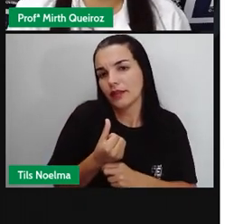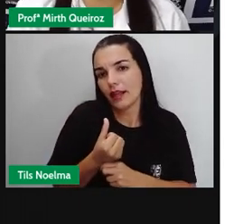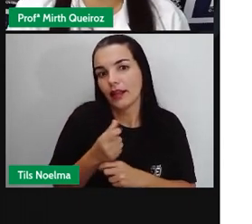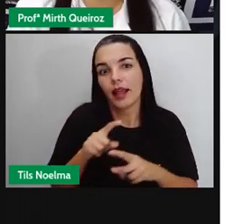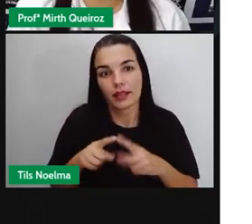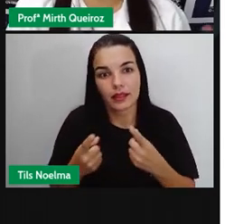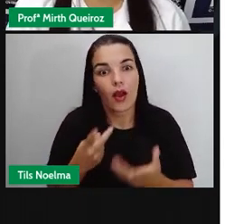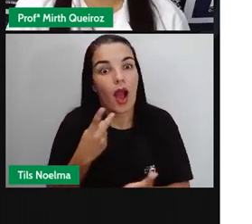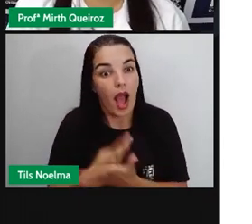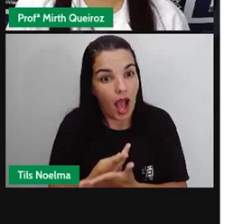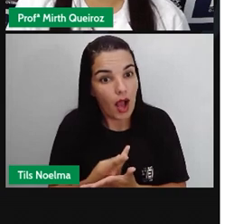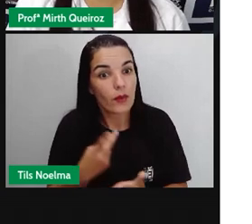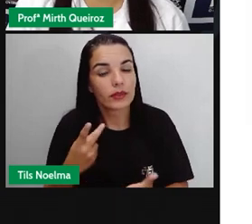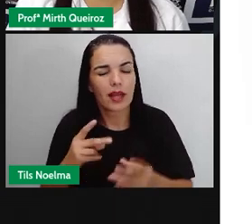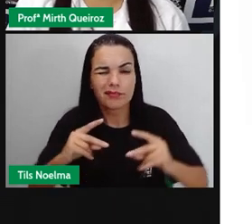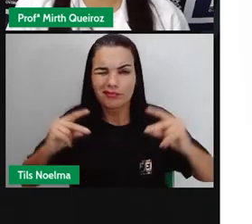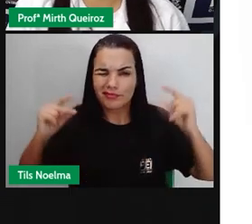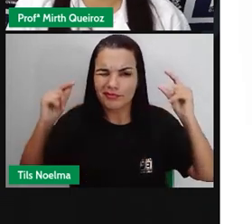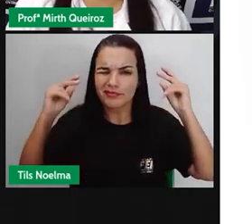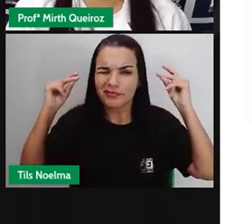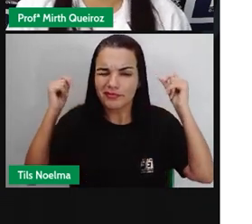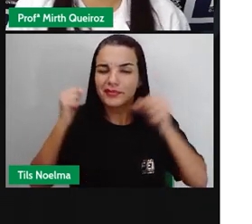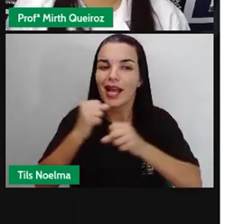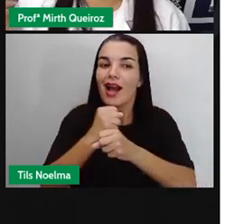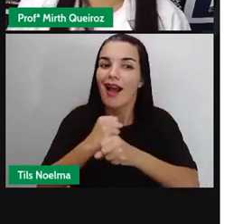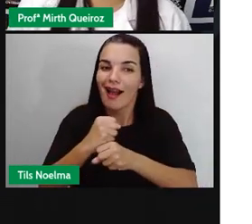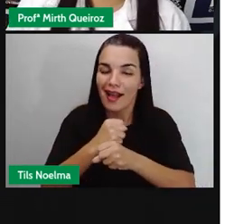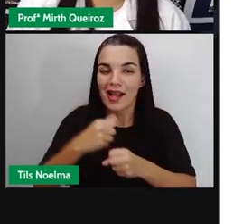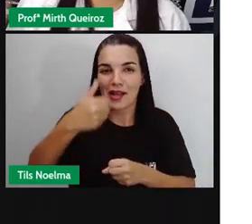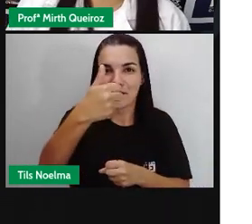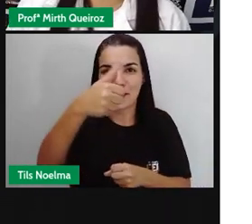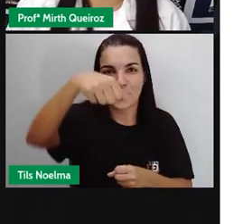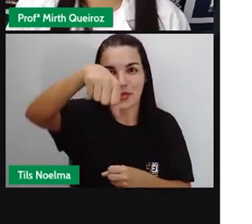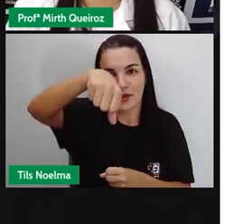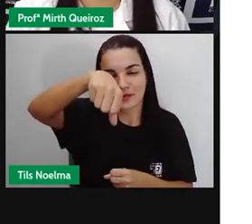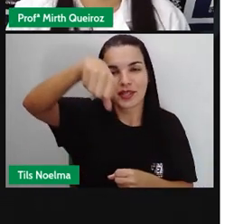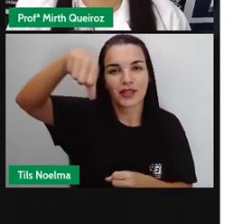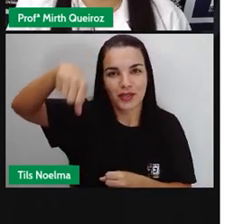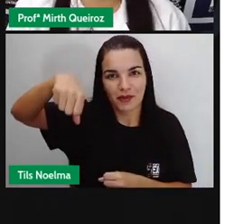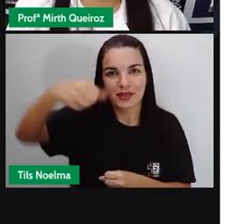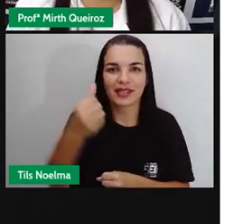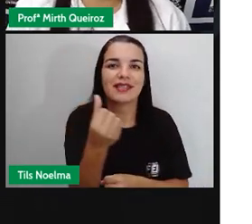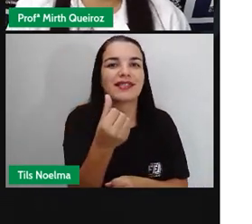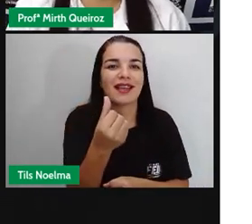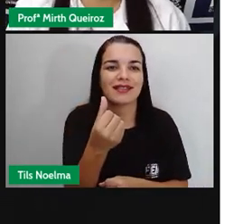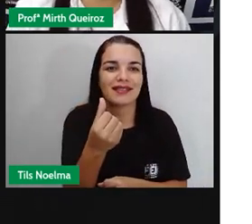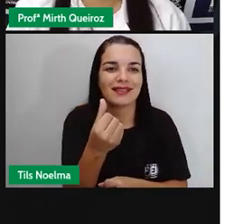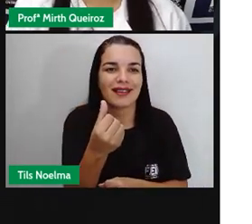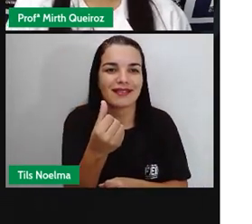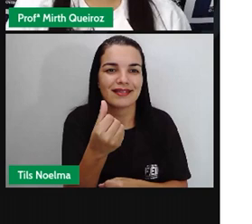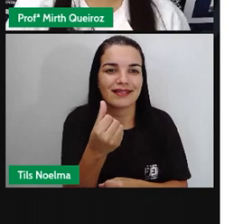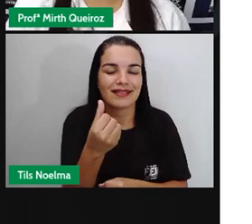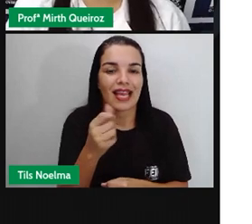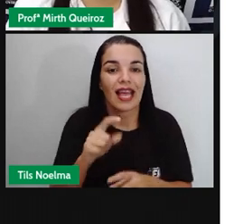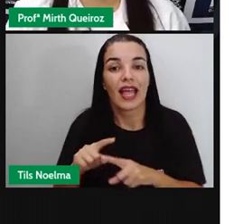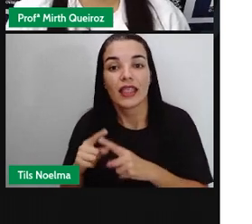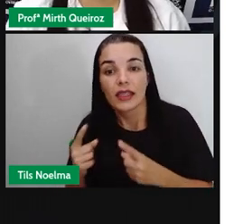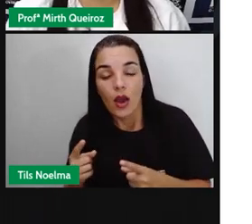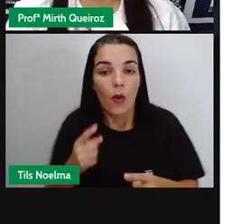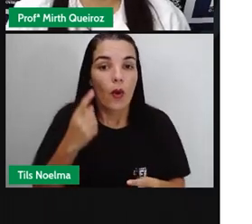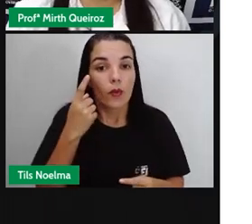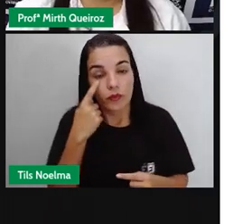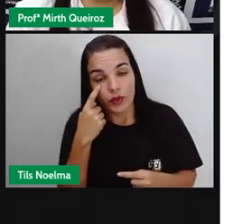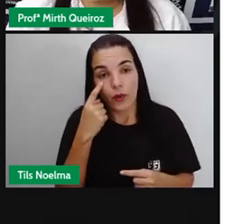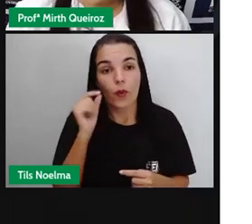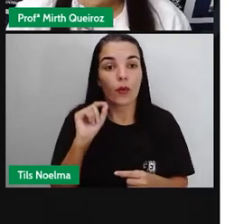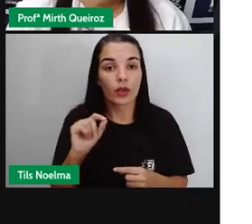né? Isso aconteceu há muitos anos, lá em 1996, certo? E assim ela